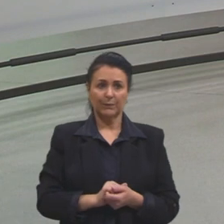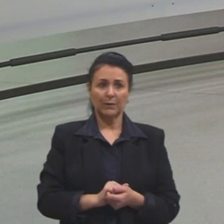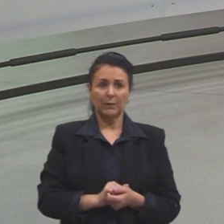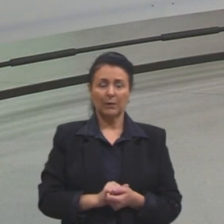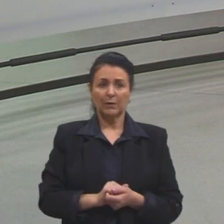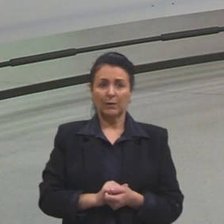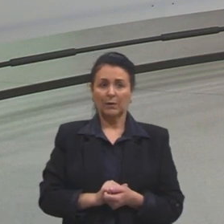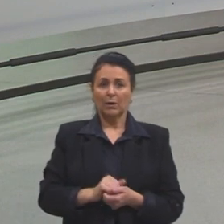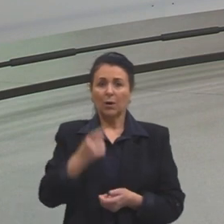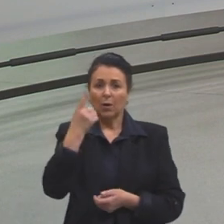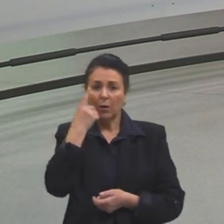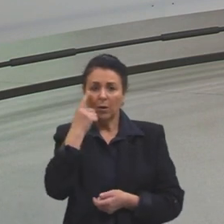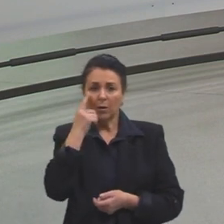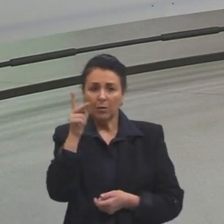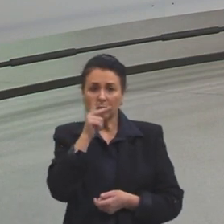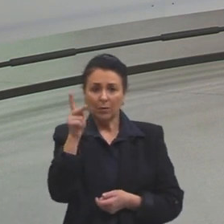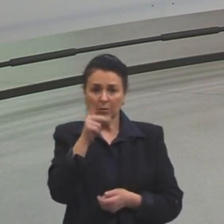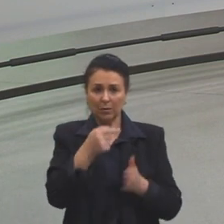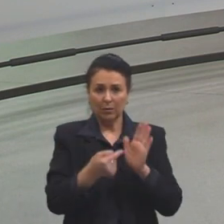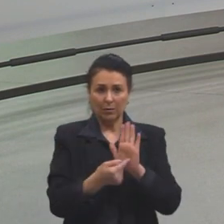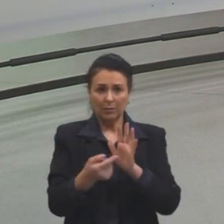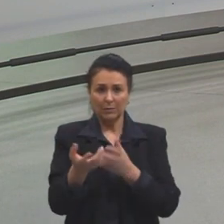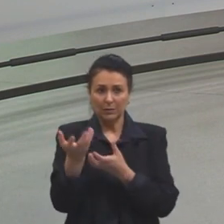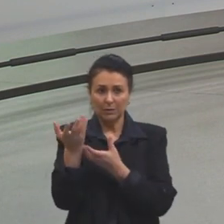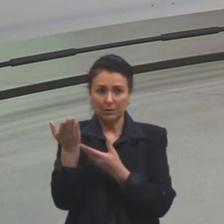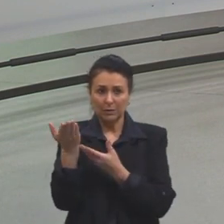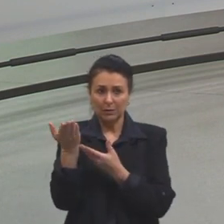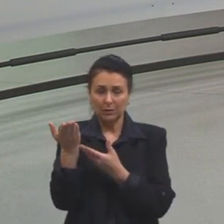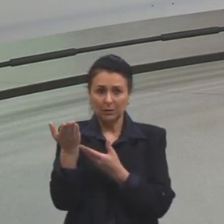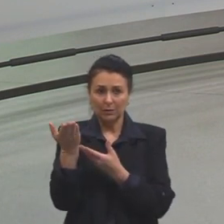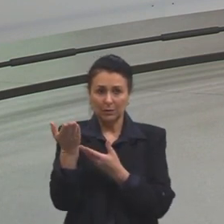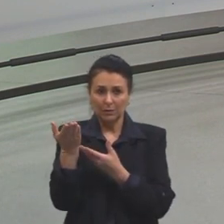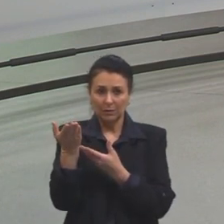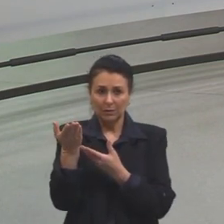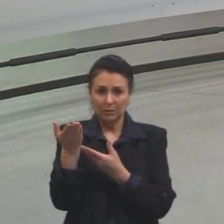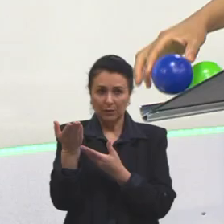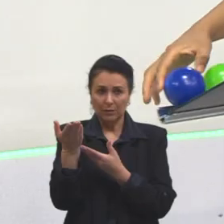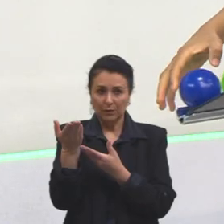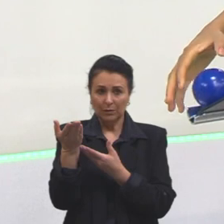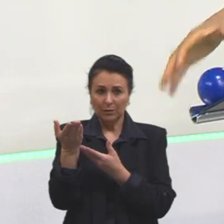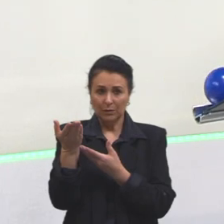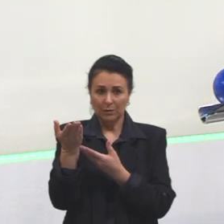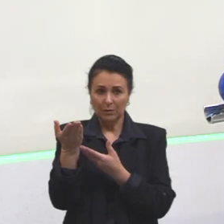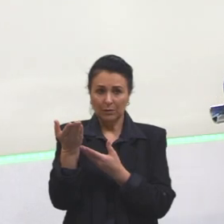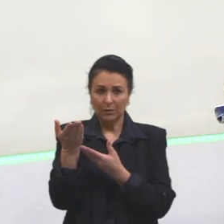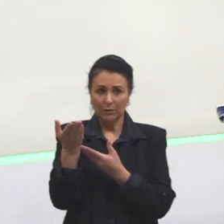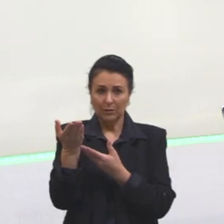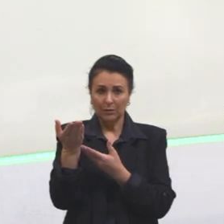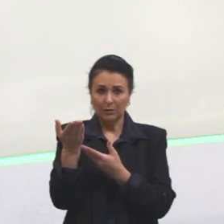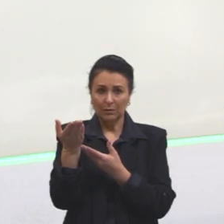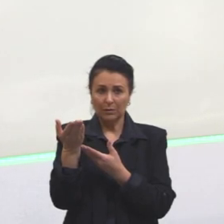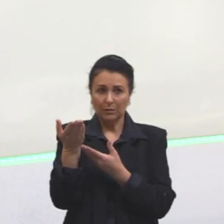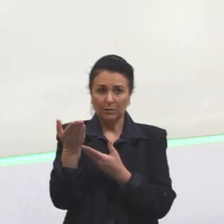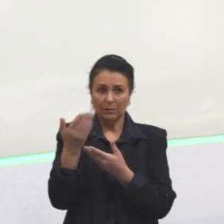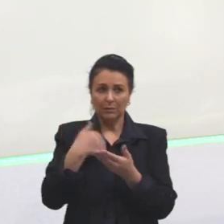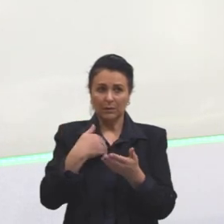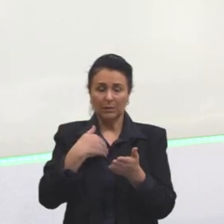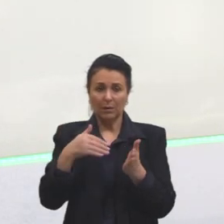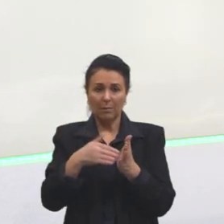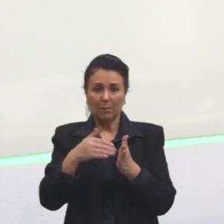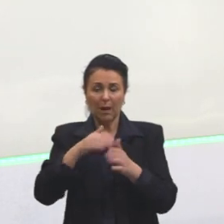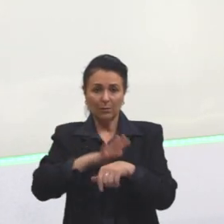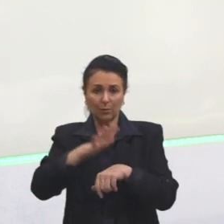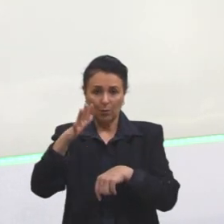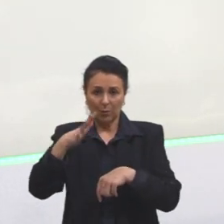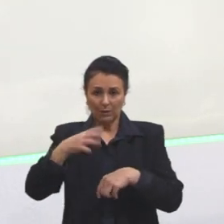intestino delgado também tem movimentos peristálticos, tá, gente? Então, aqui já foi o... Vai chegar mais coisa lá